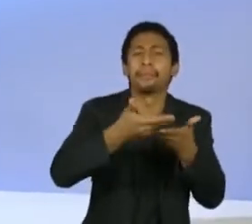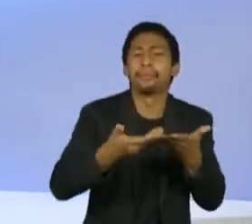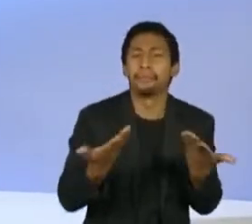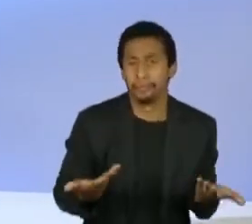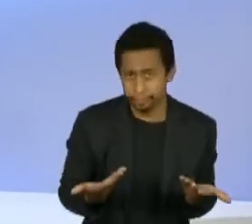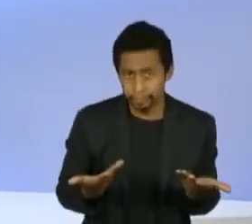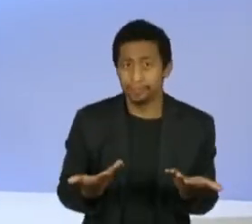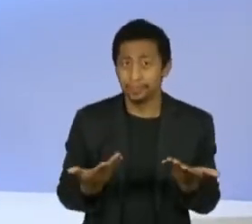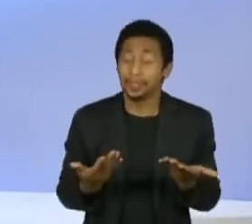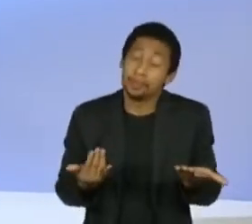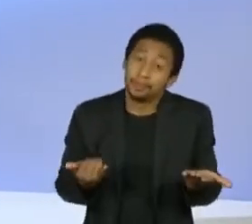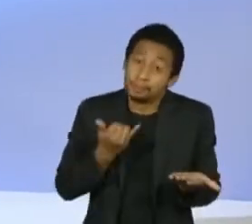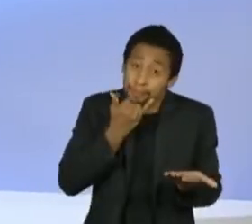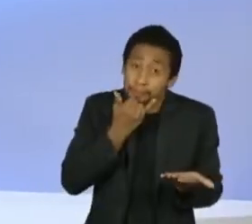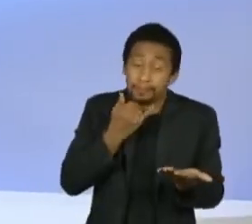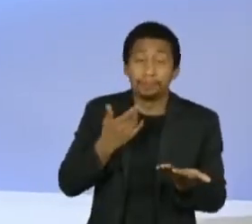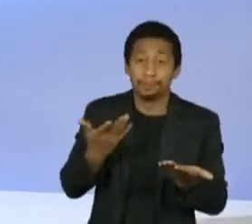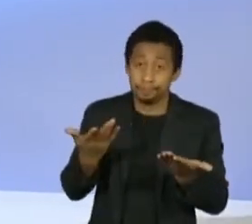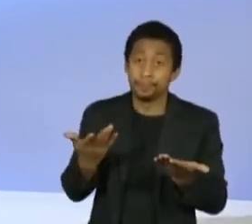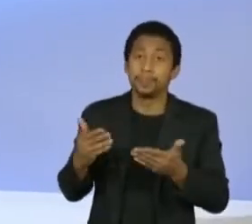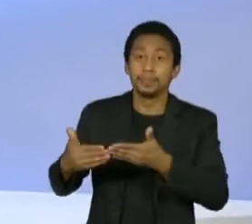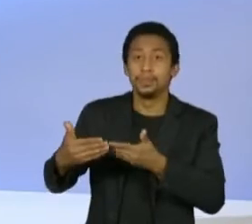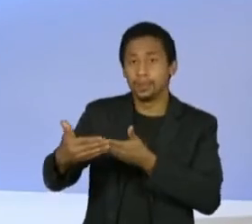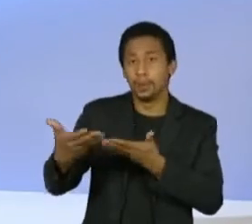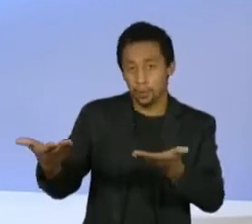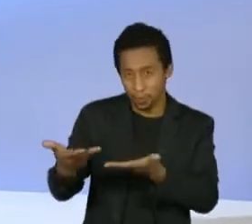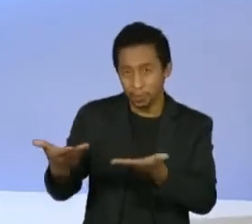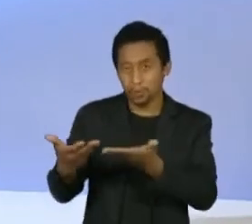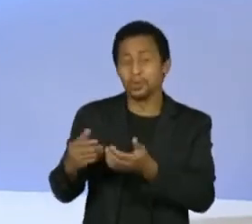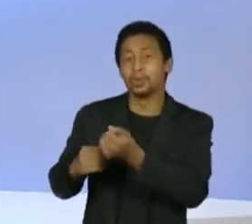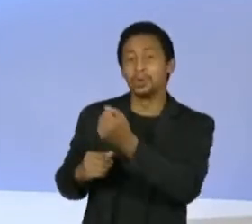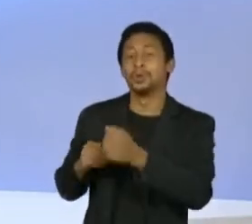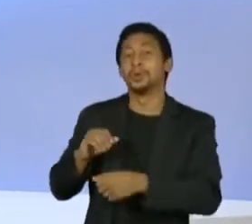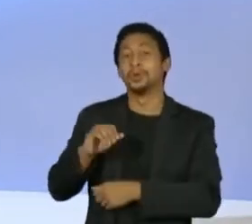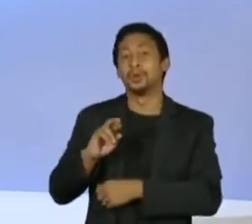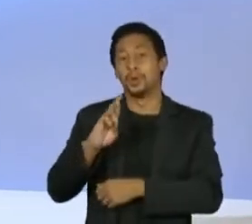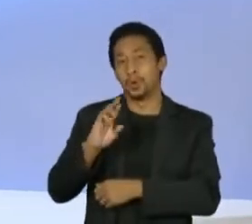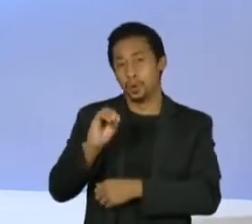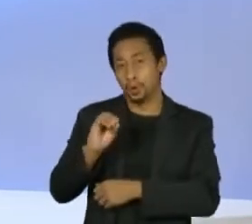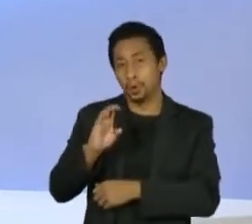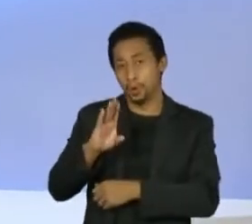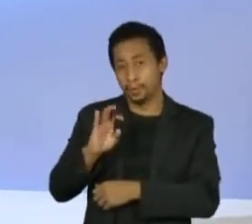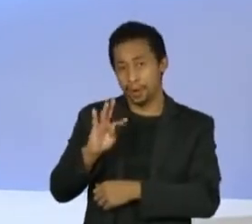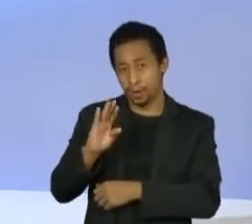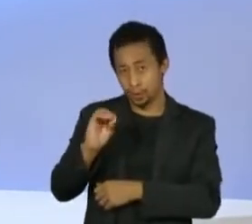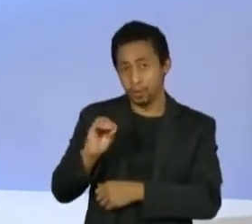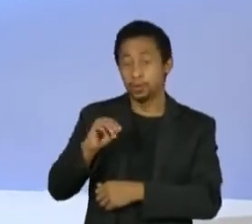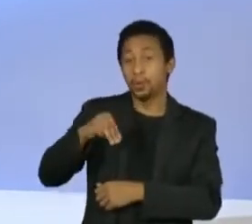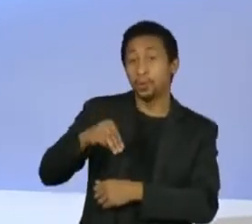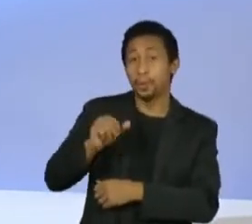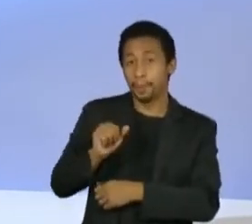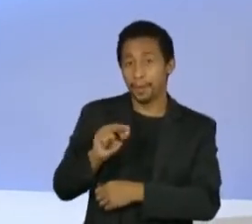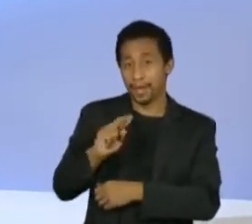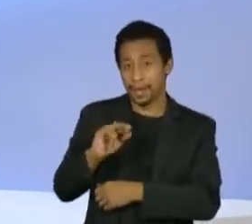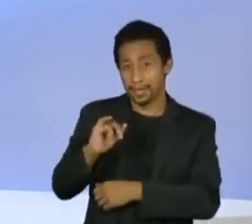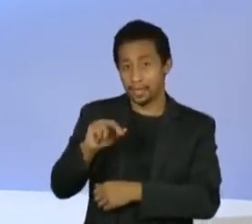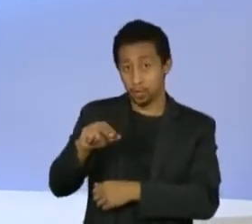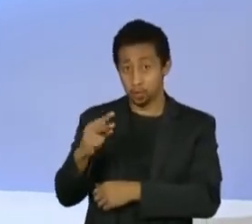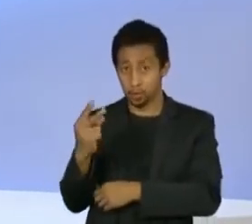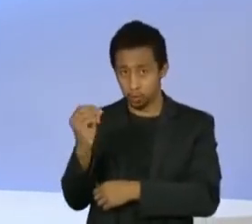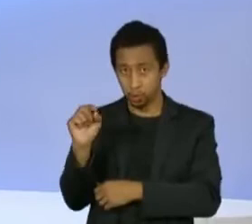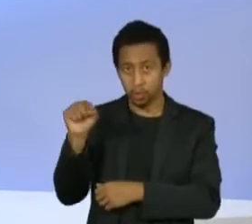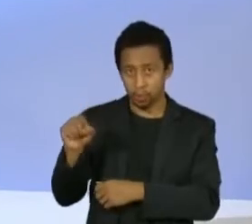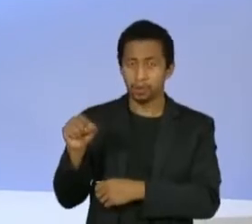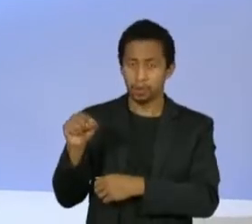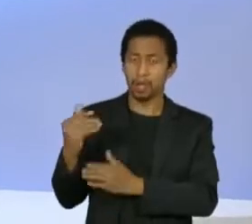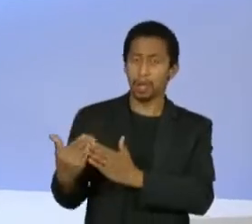Hoje o ministro Rogério Marinho, do Desenvolvimento Regional, que tem sido o patrono de uma boa distribuição de